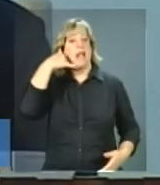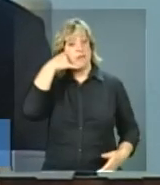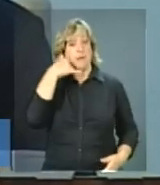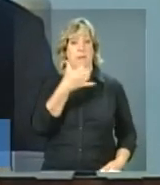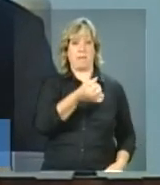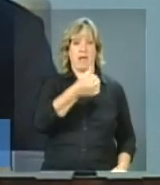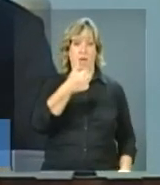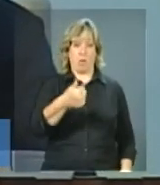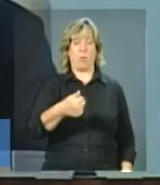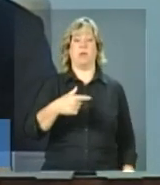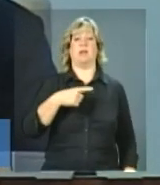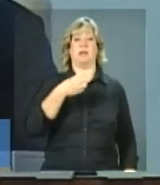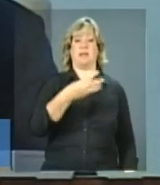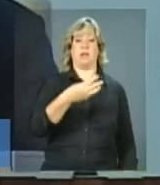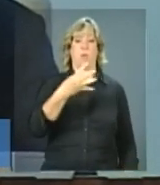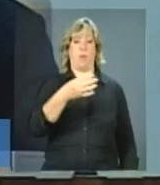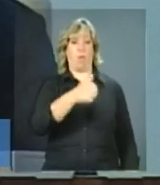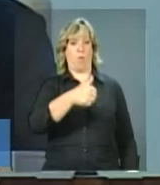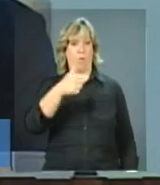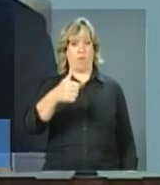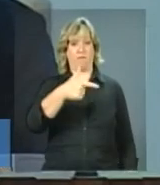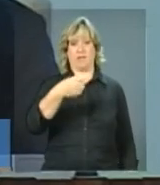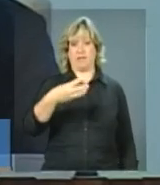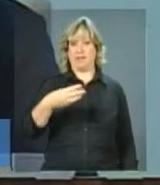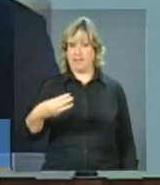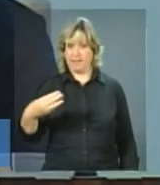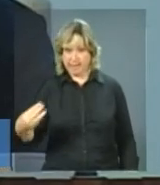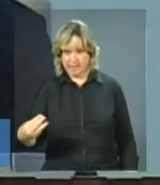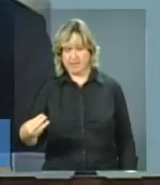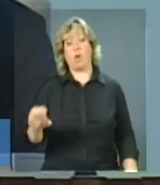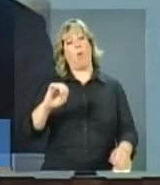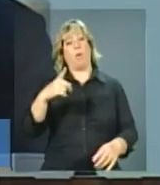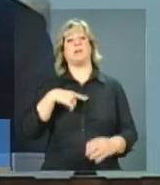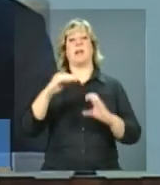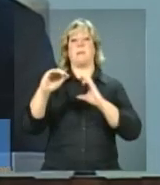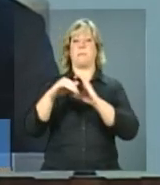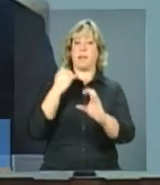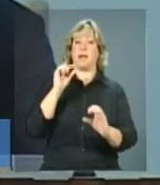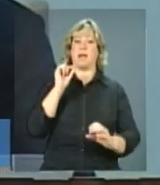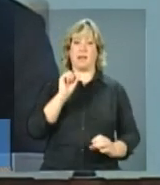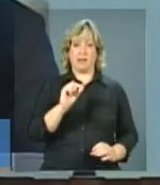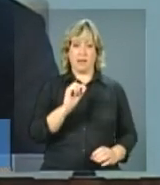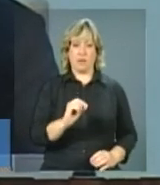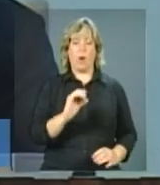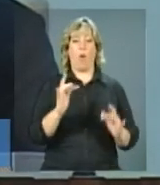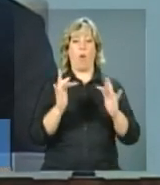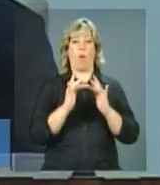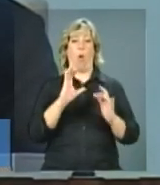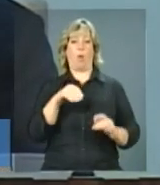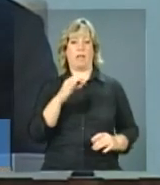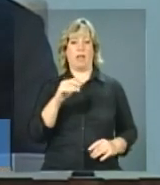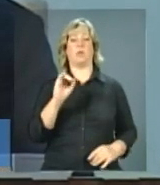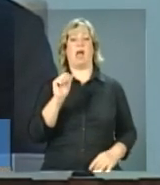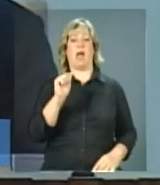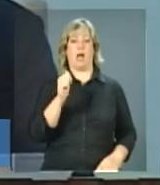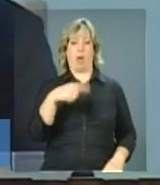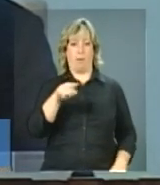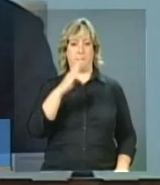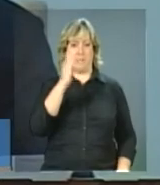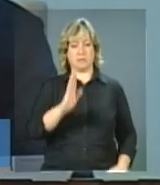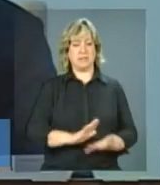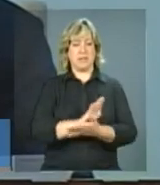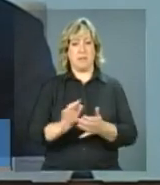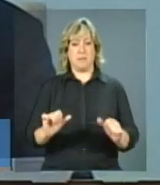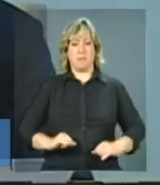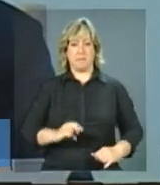613411 2333 ou pelo e-mail contato arroba brasilsemmiséria